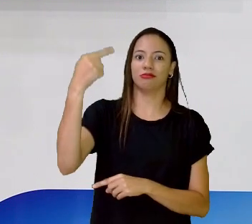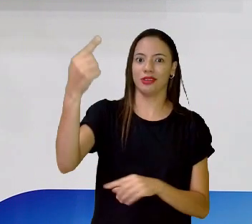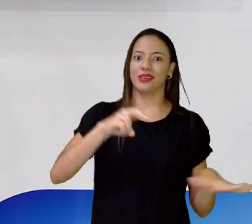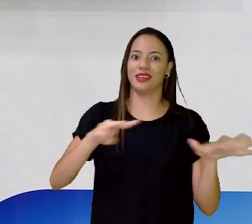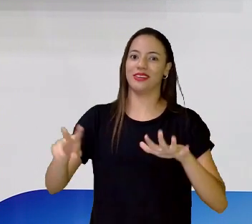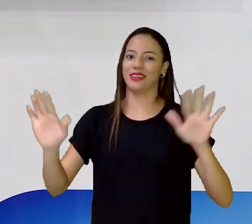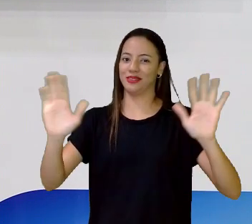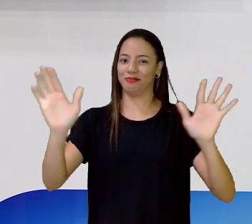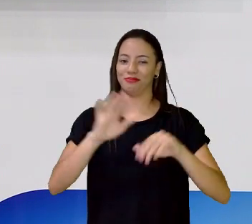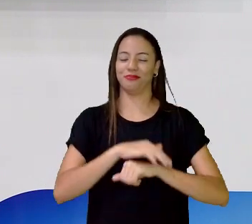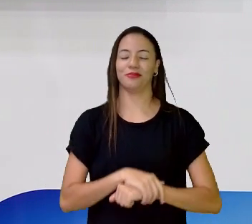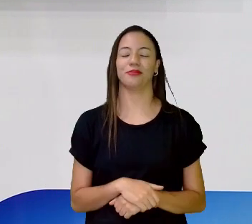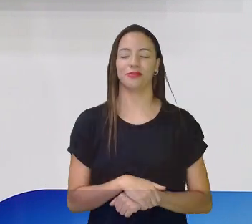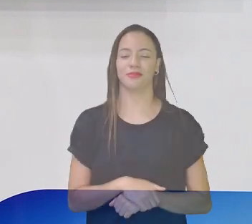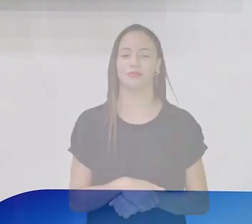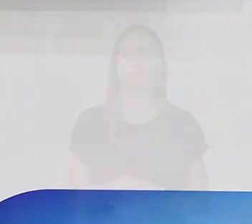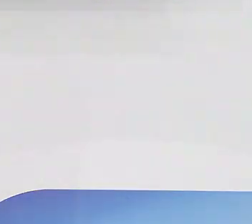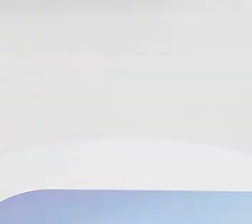Tchau, tchau. Tchau.